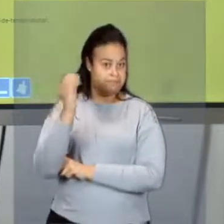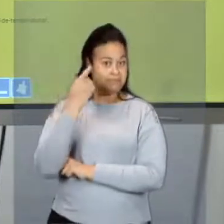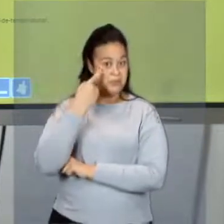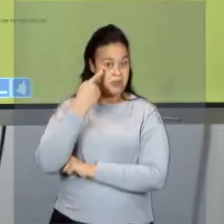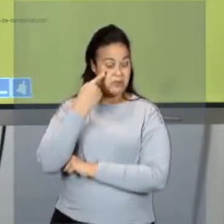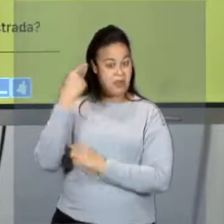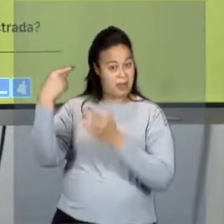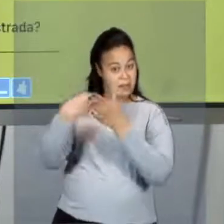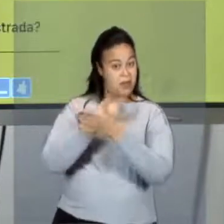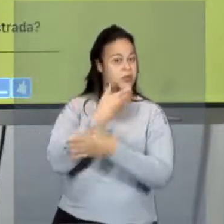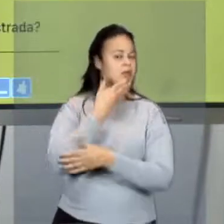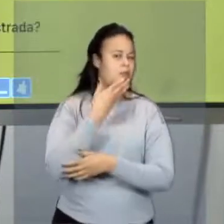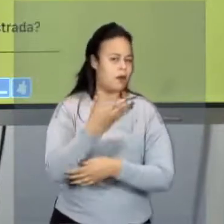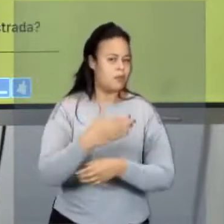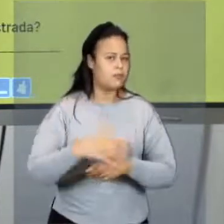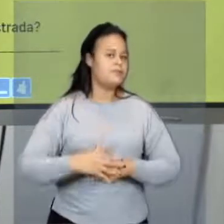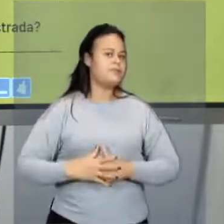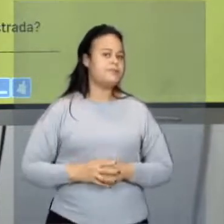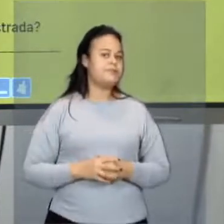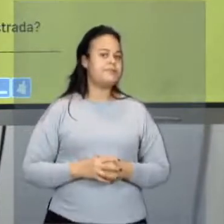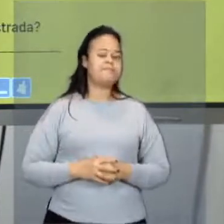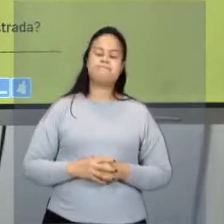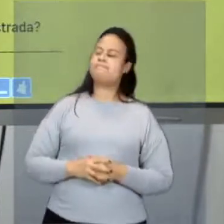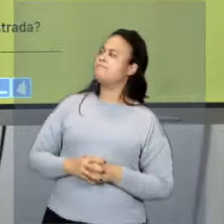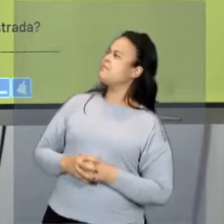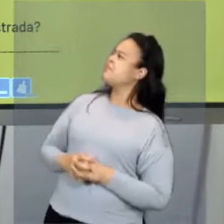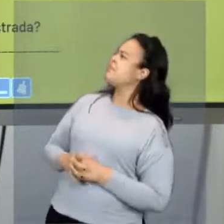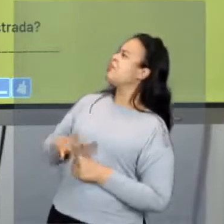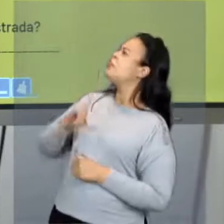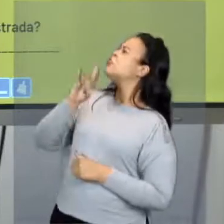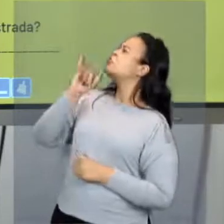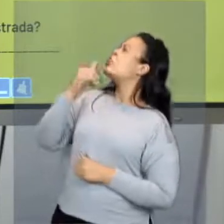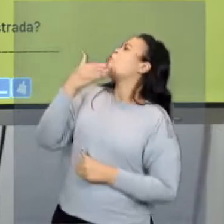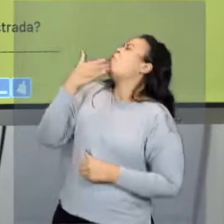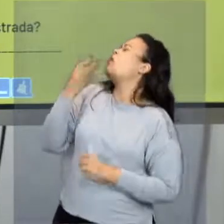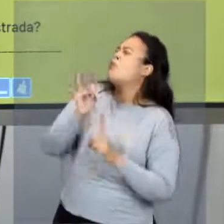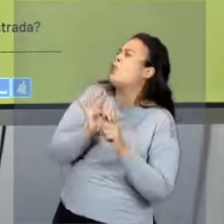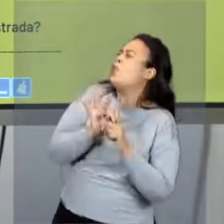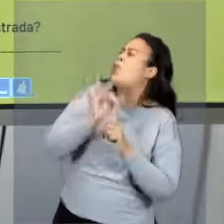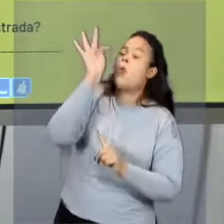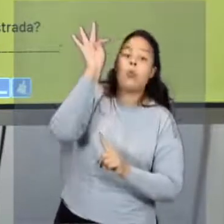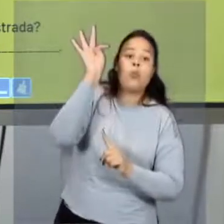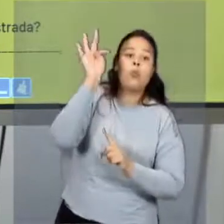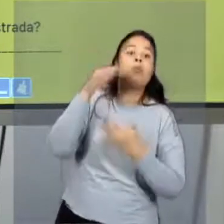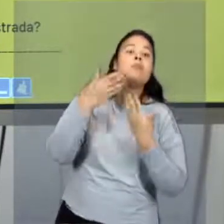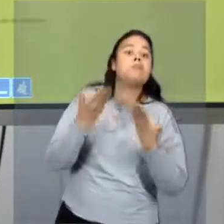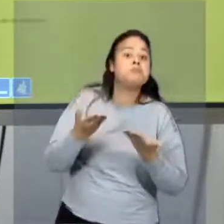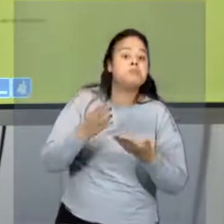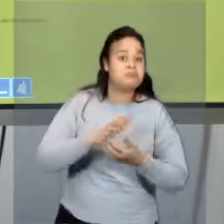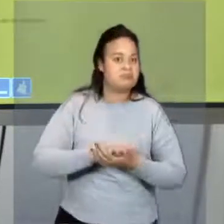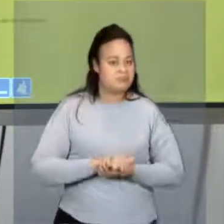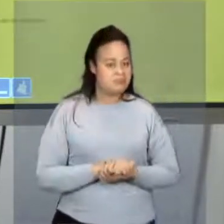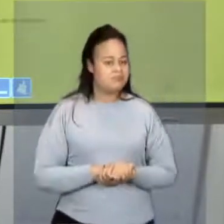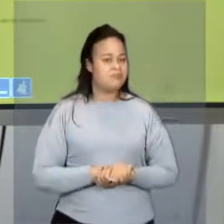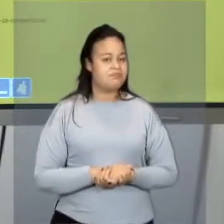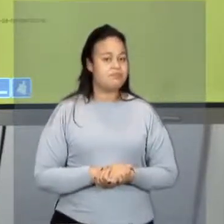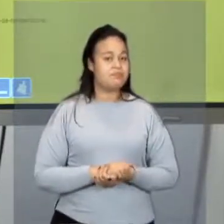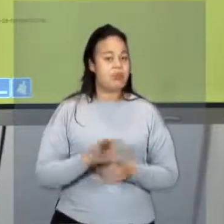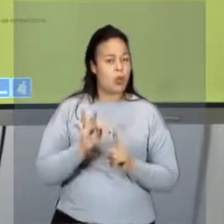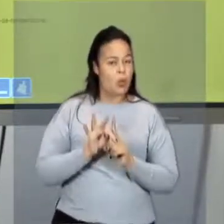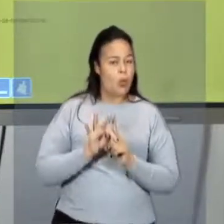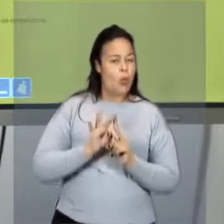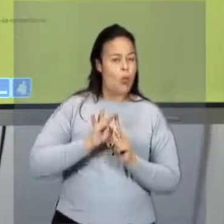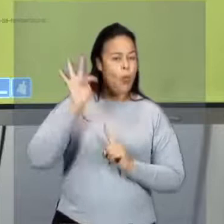o que ele pergunta sobre isso. Em que dia ocorreu a maior temperatura? Bom, a maior